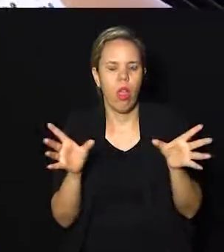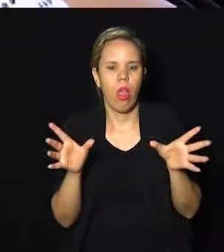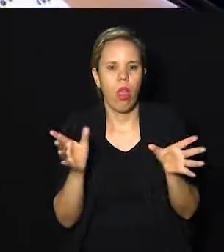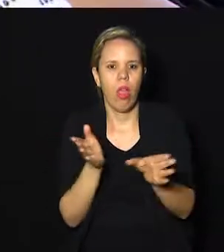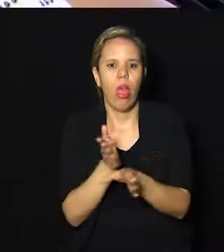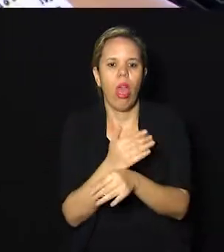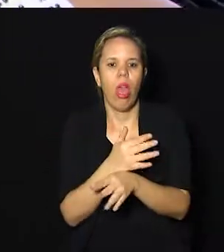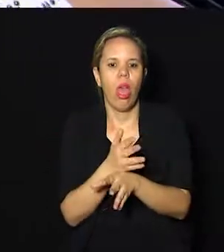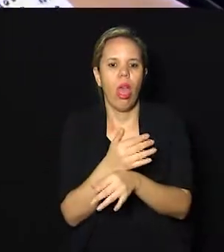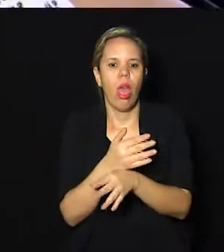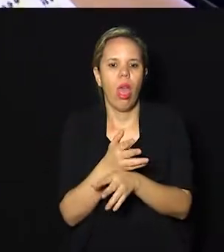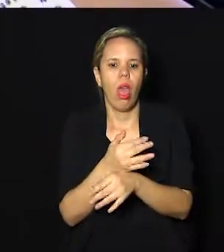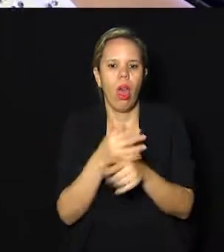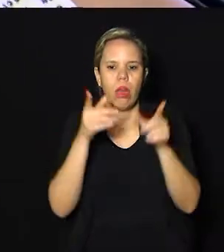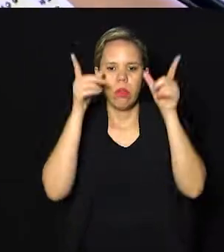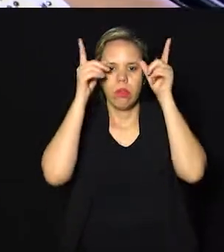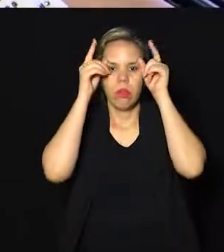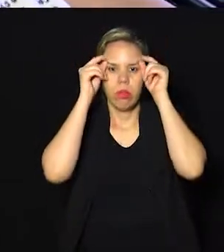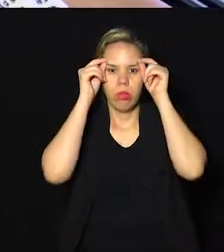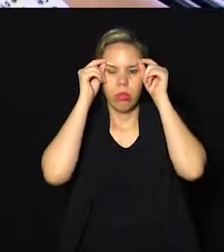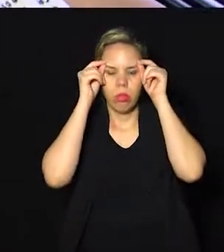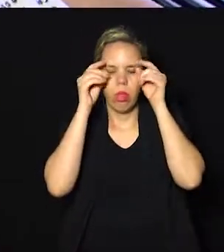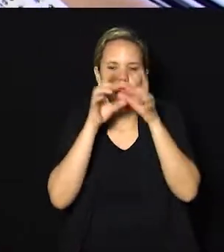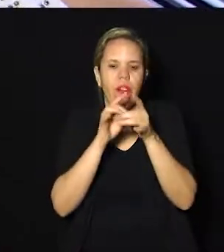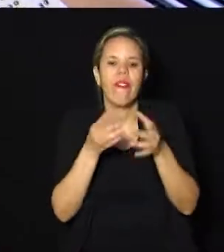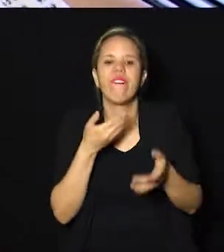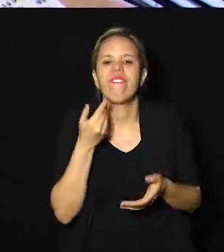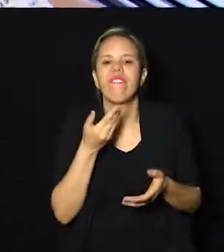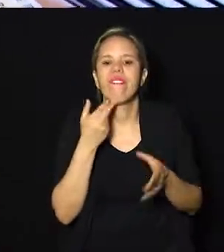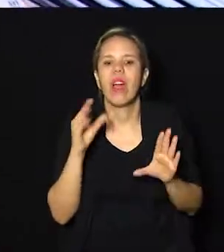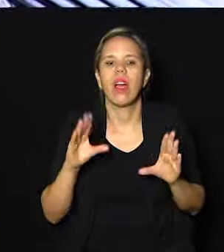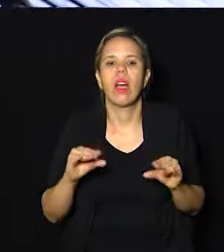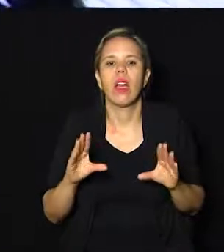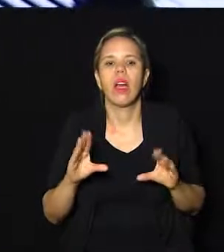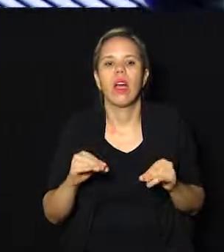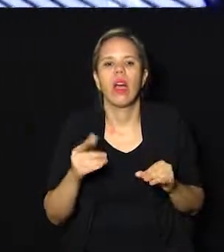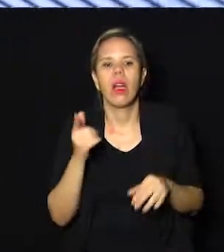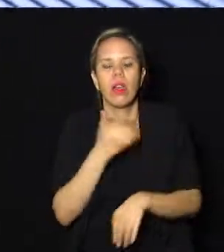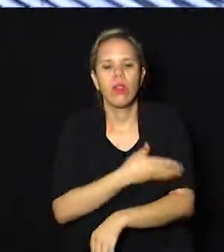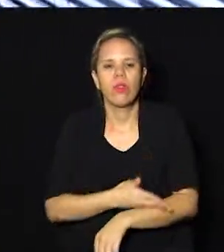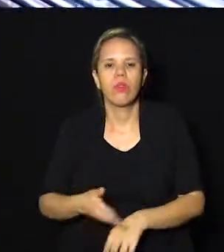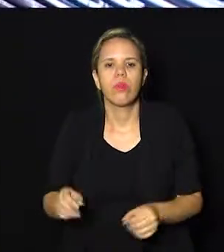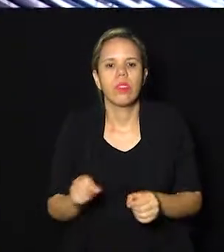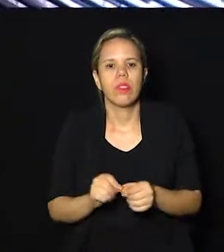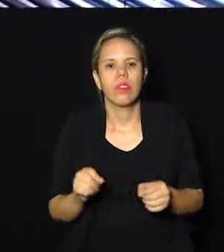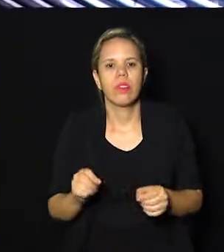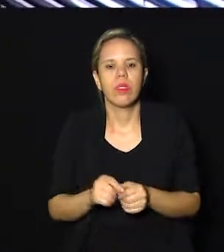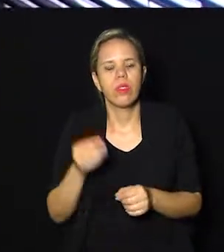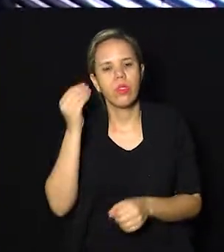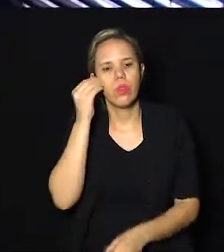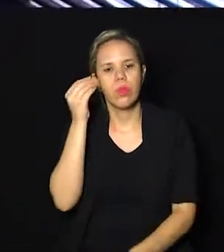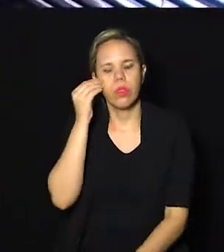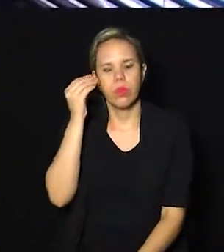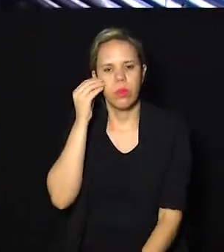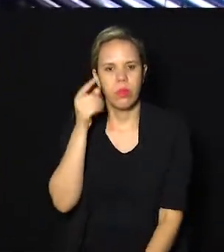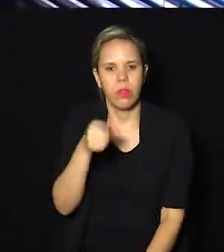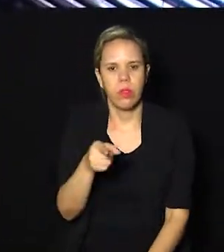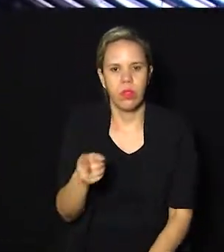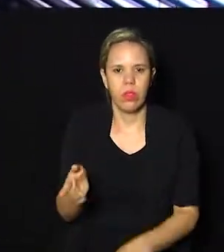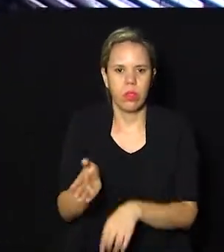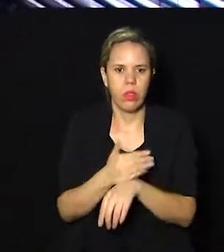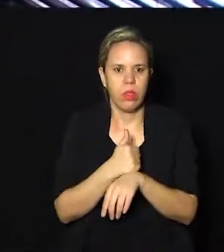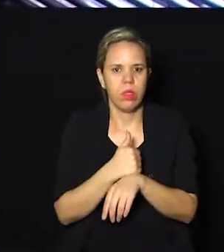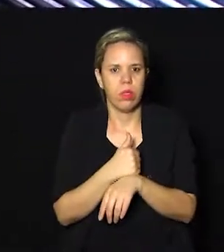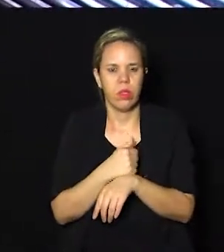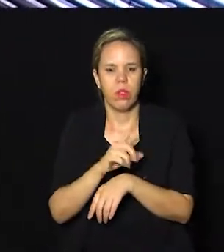manobras, né? Isso facilita uma massagem, né? Então as pessoas que costumam fazer massagem, experimentam fazer uma quiropraxia antes.